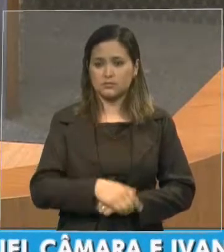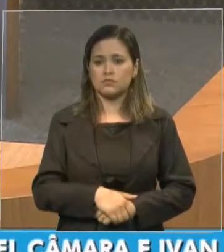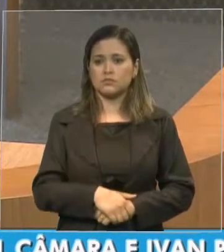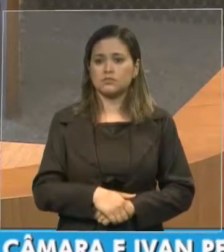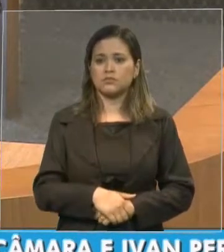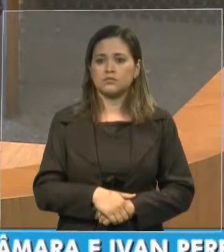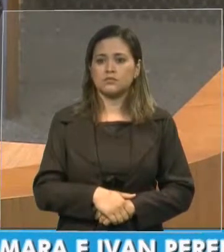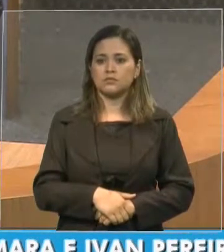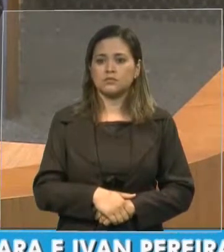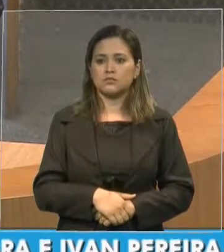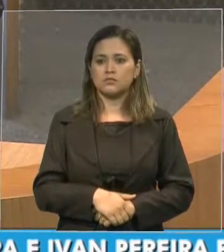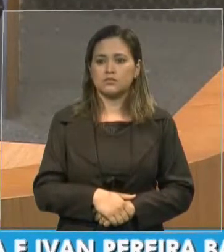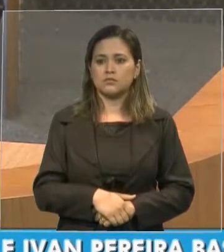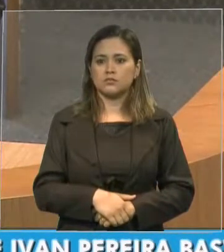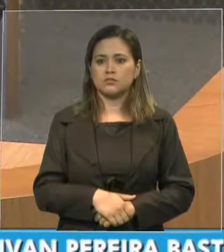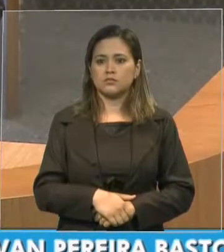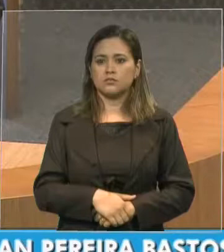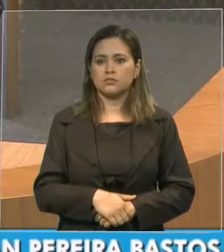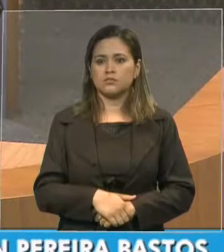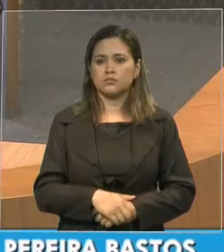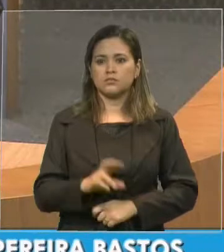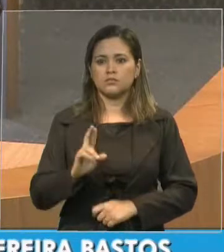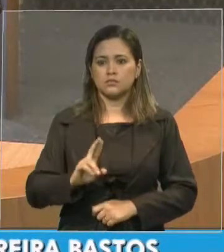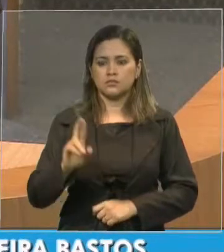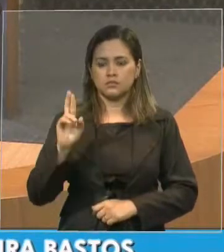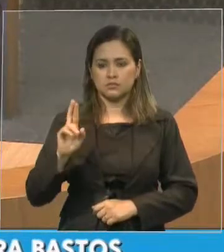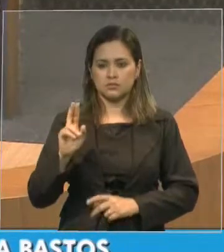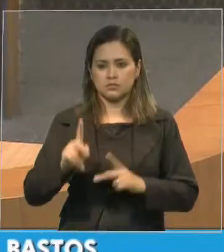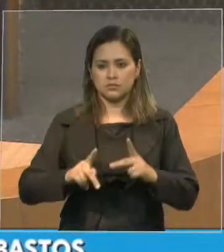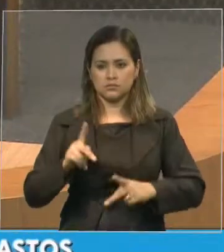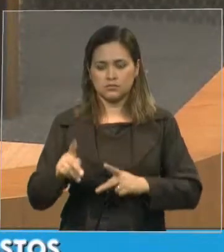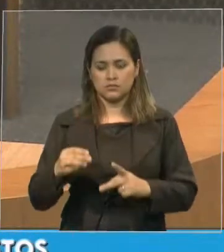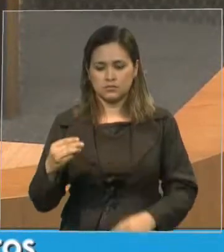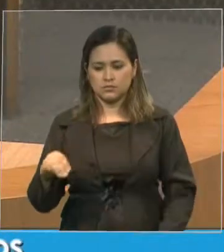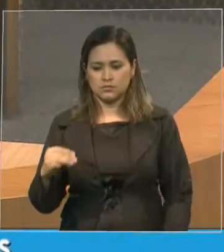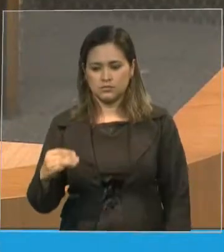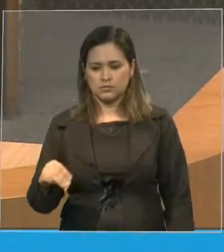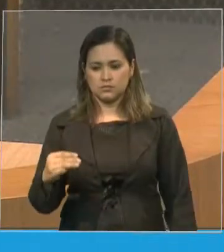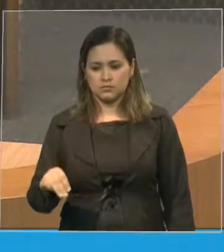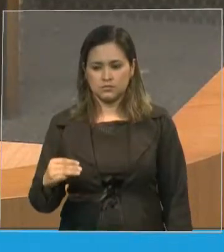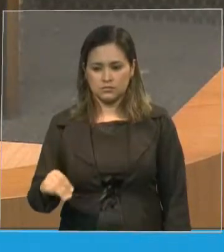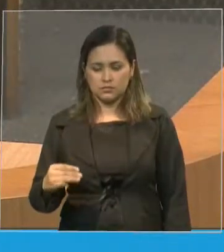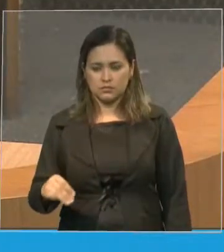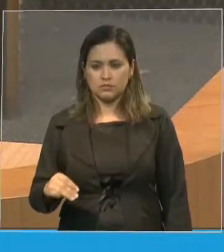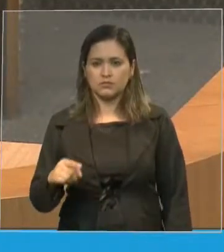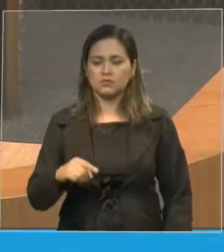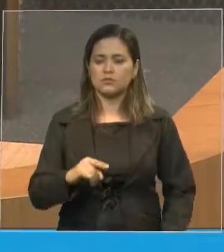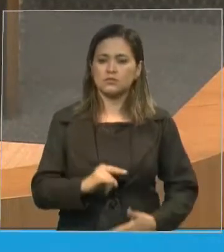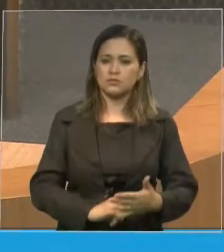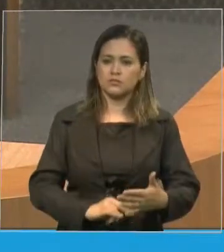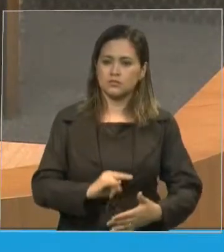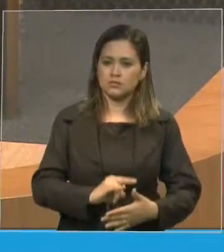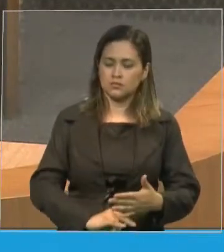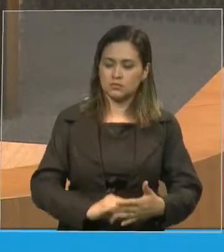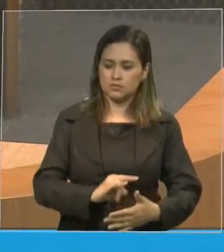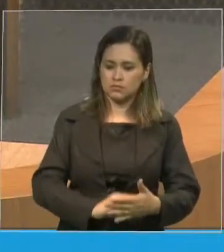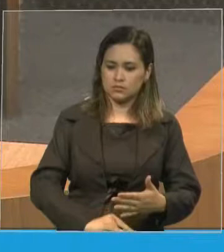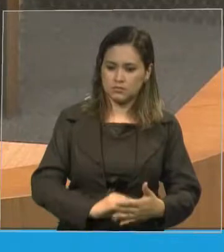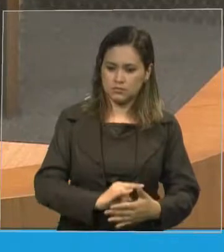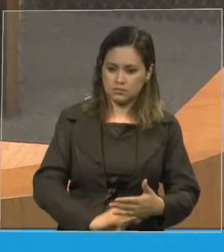distinguiram em nome do povo do Maranhão com essa cidadania que nos